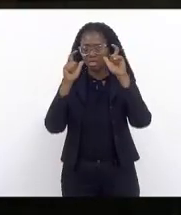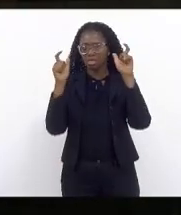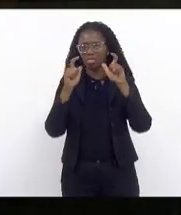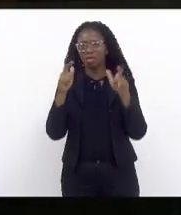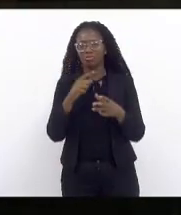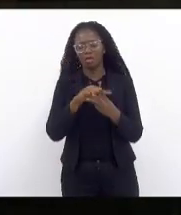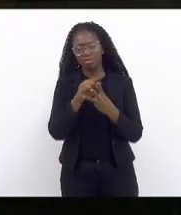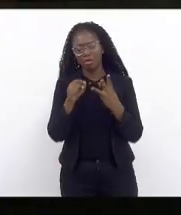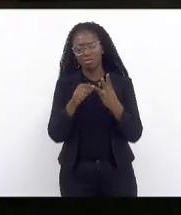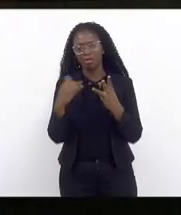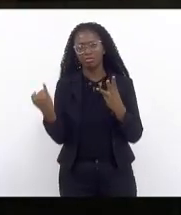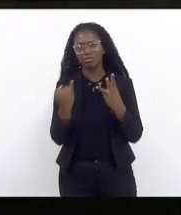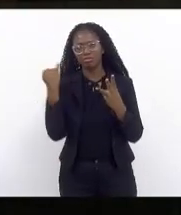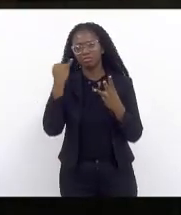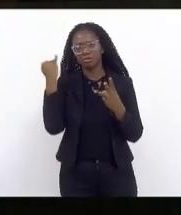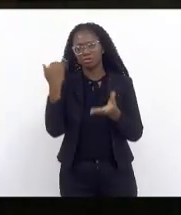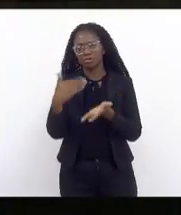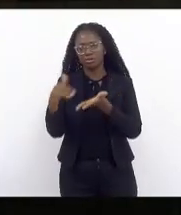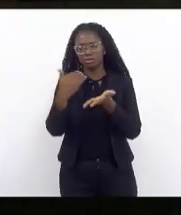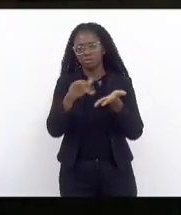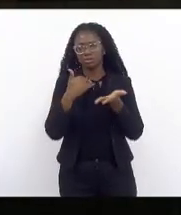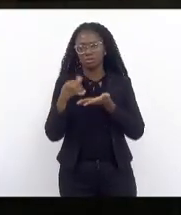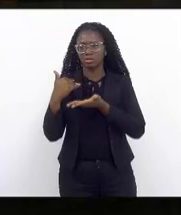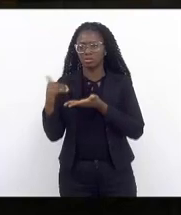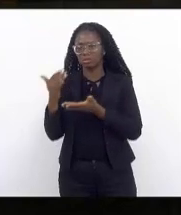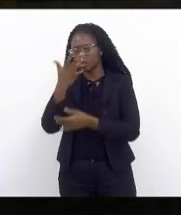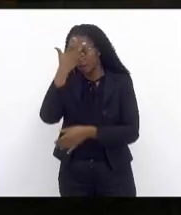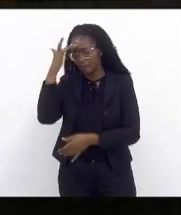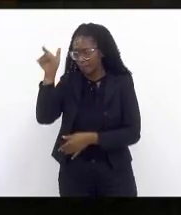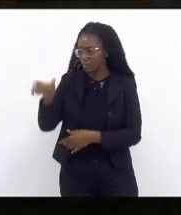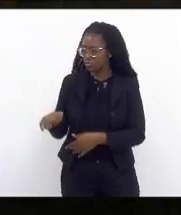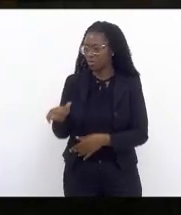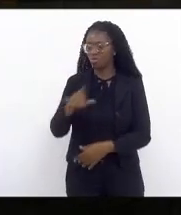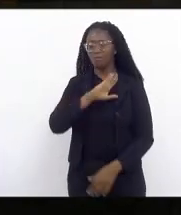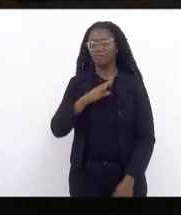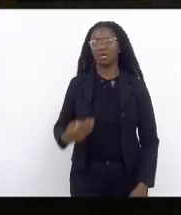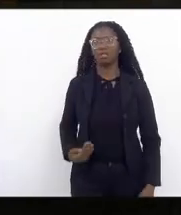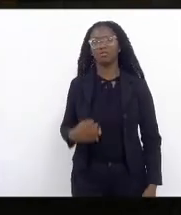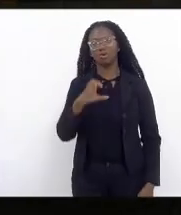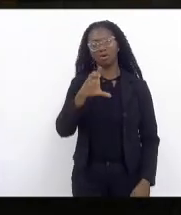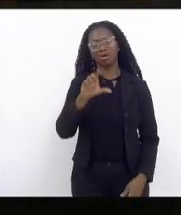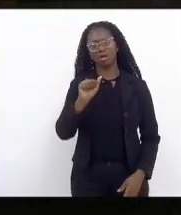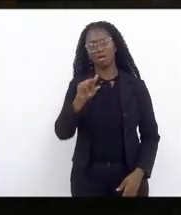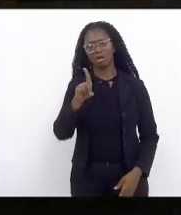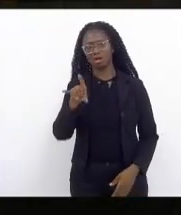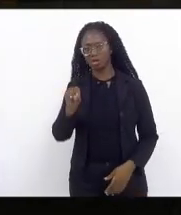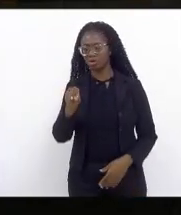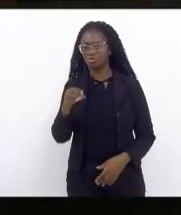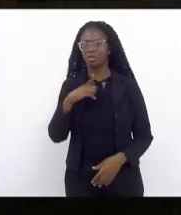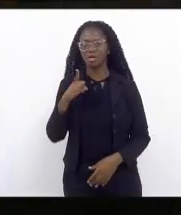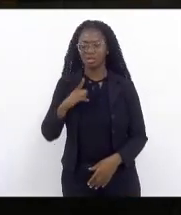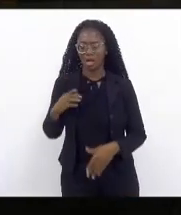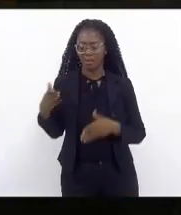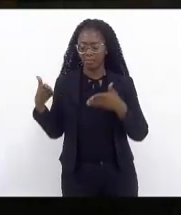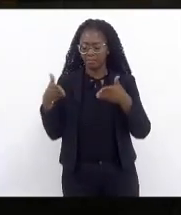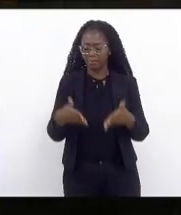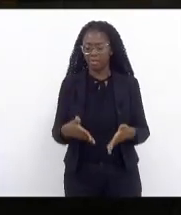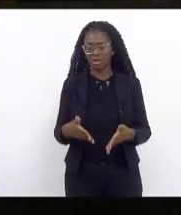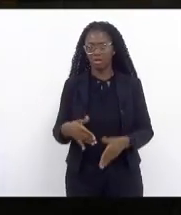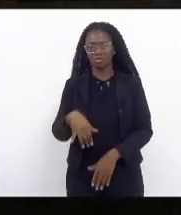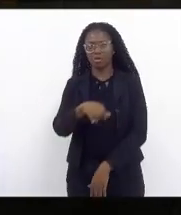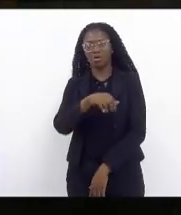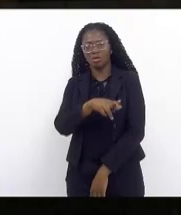importantes secretarias da pessoa do governador Cláudio Castro que traz essa casa com muita responsabilidade